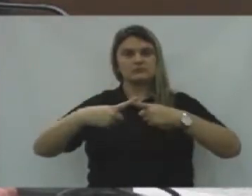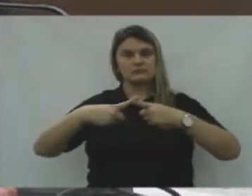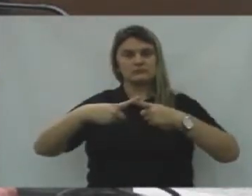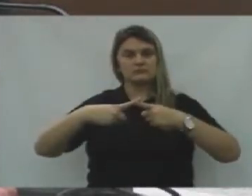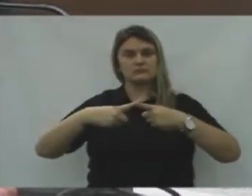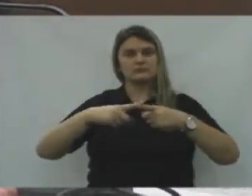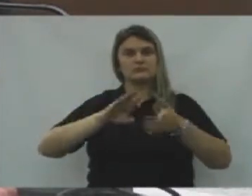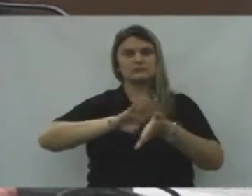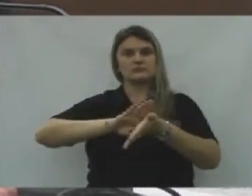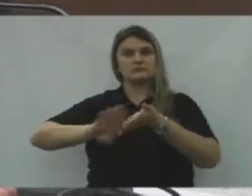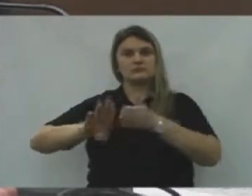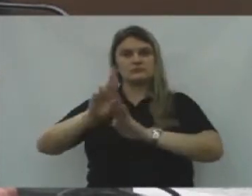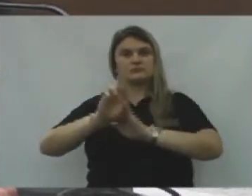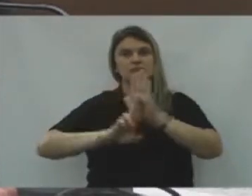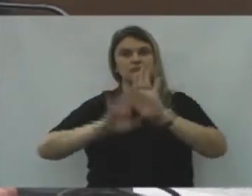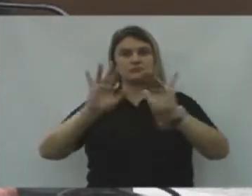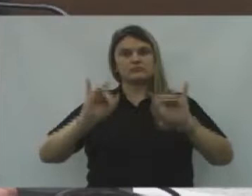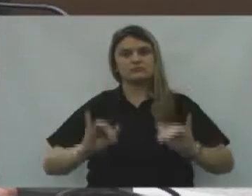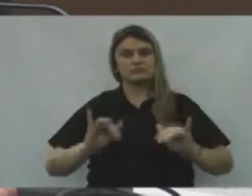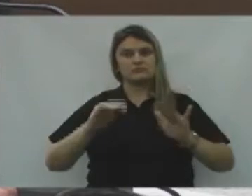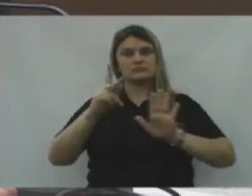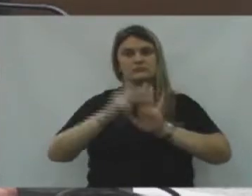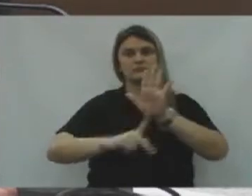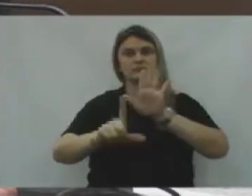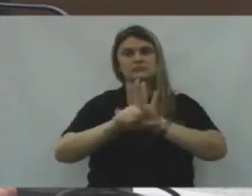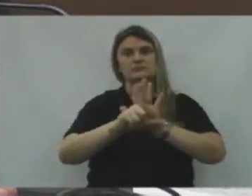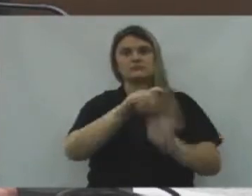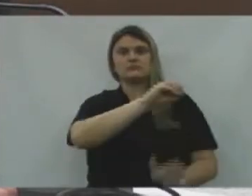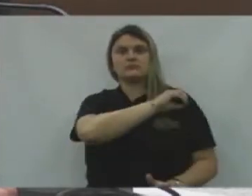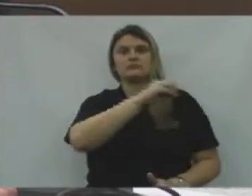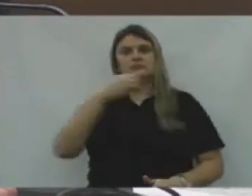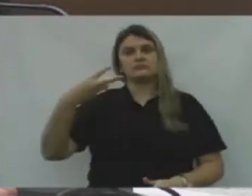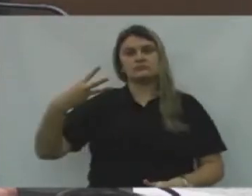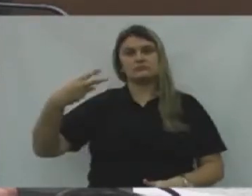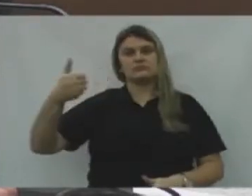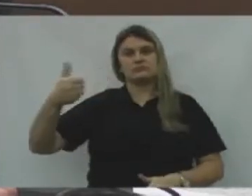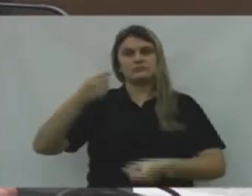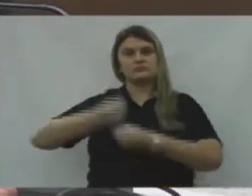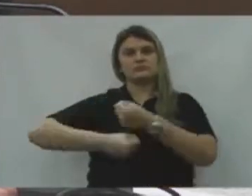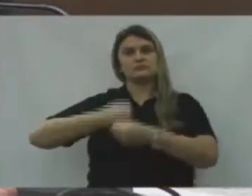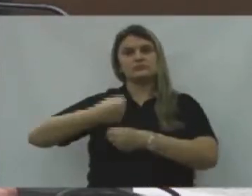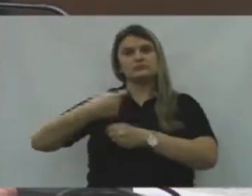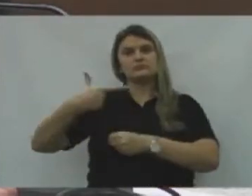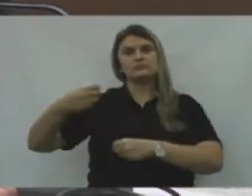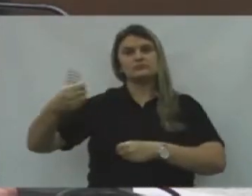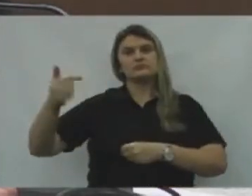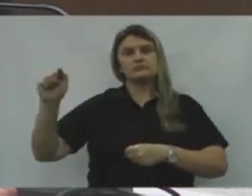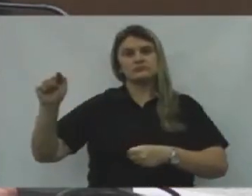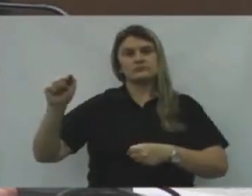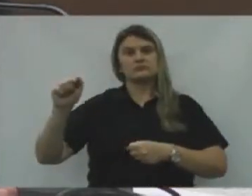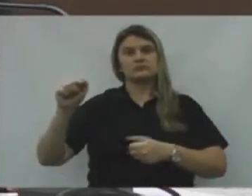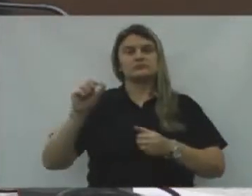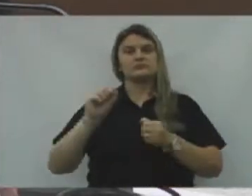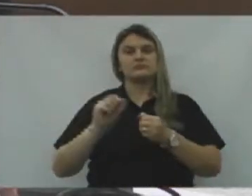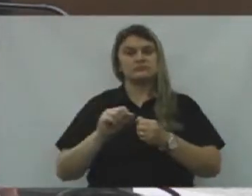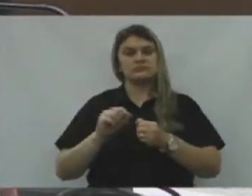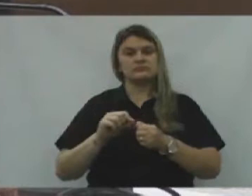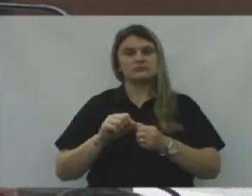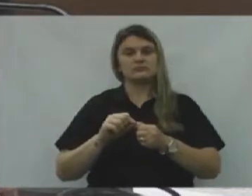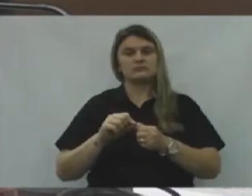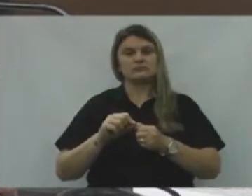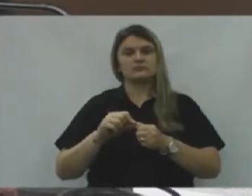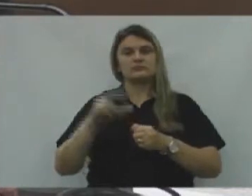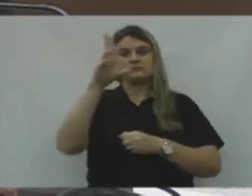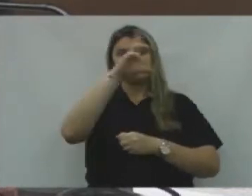Com dispensa da redação final, Do projeto de lei nº 31, barra 2017, De autoria do